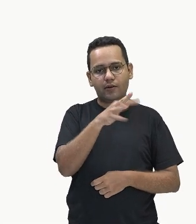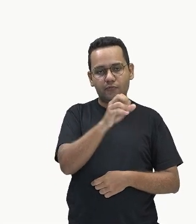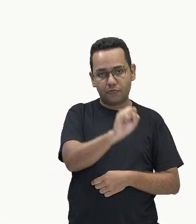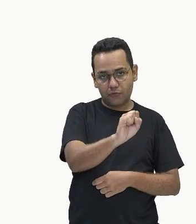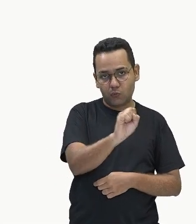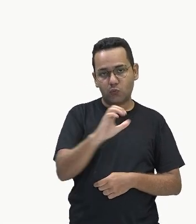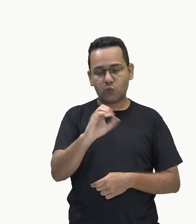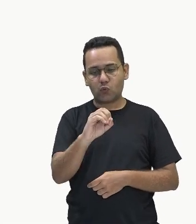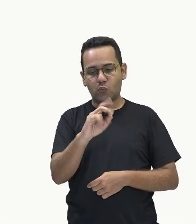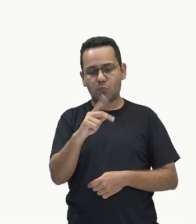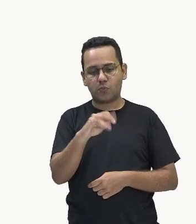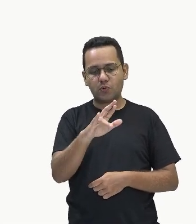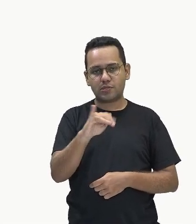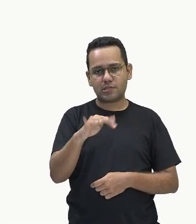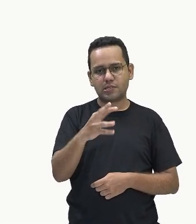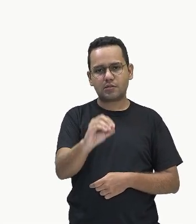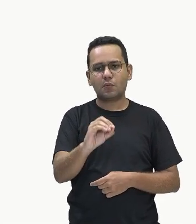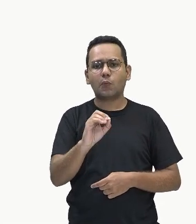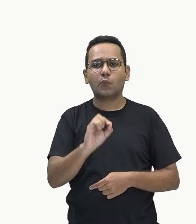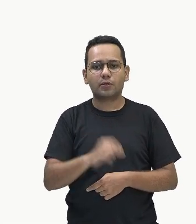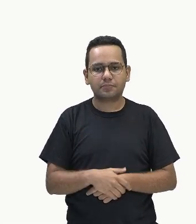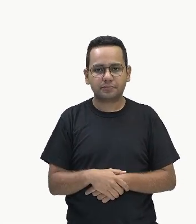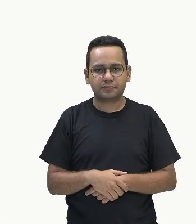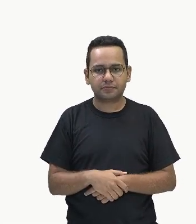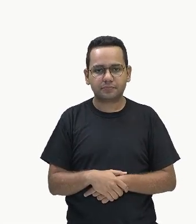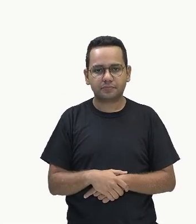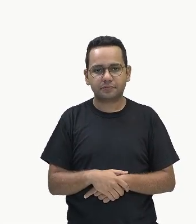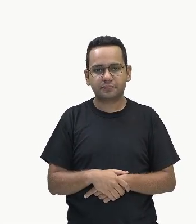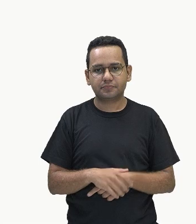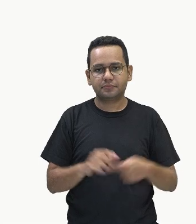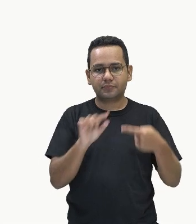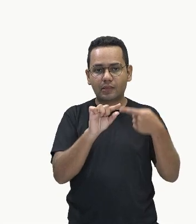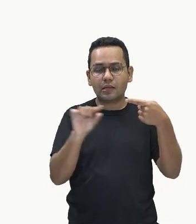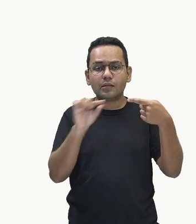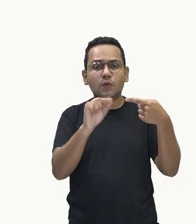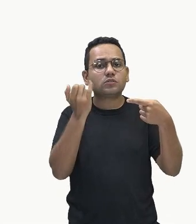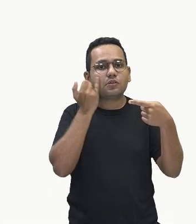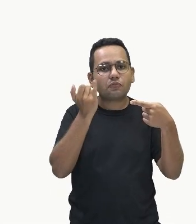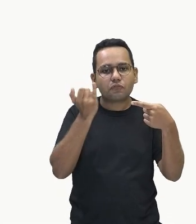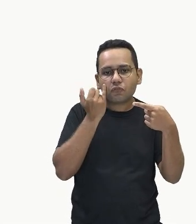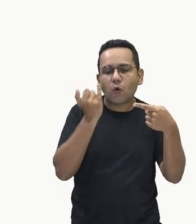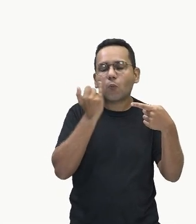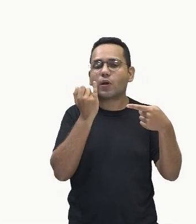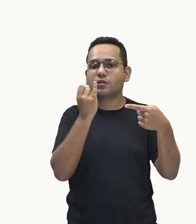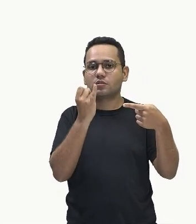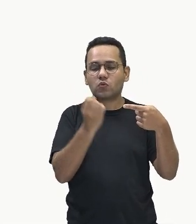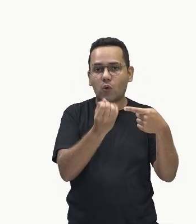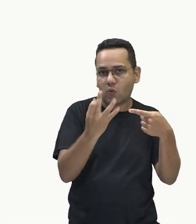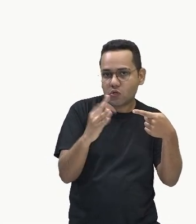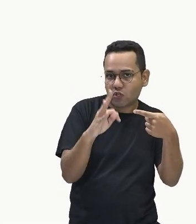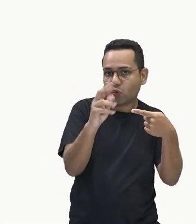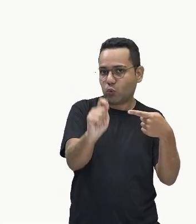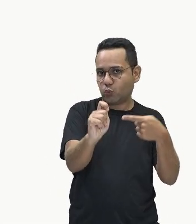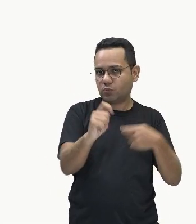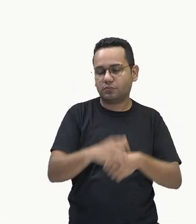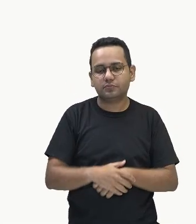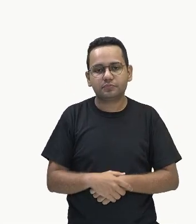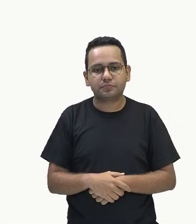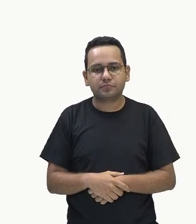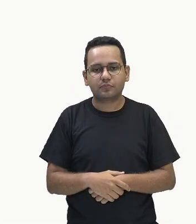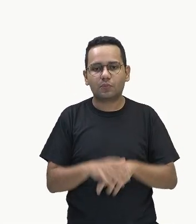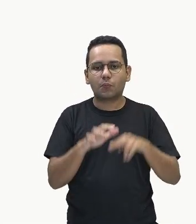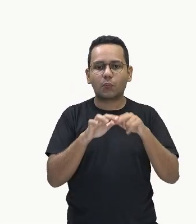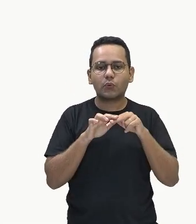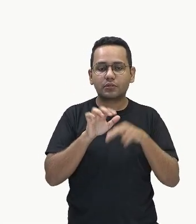de composição, eles mostram componentes de um todo, ou seja,